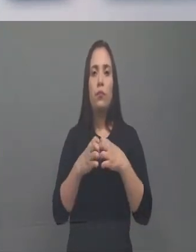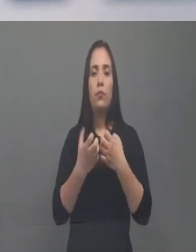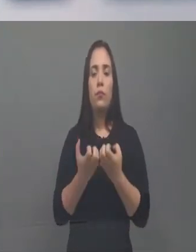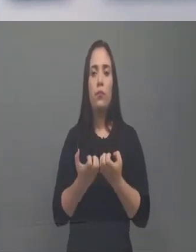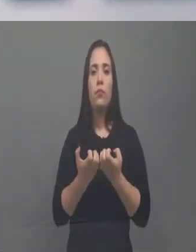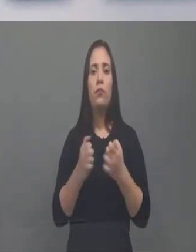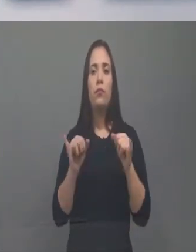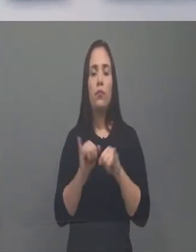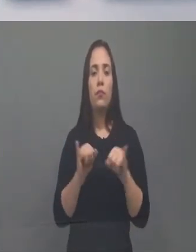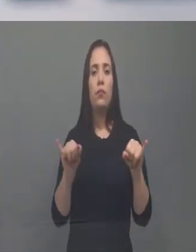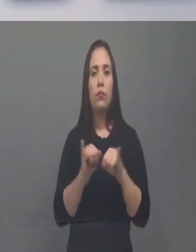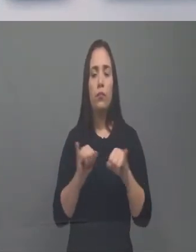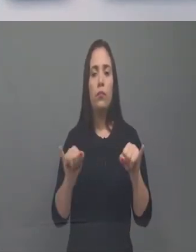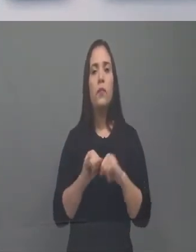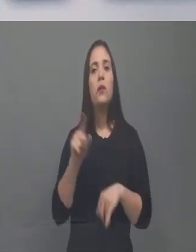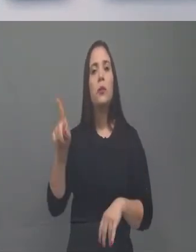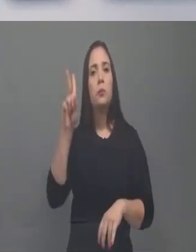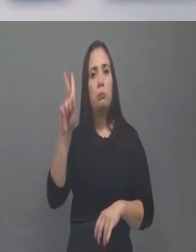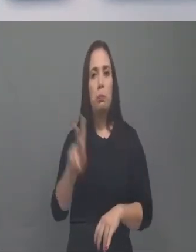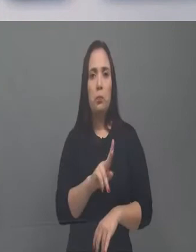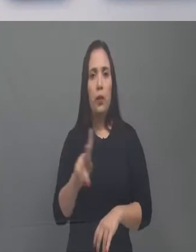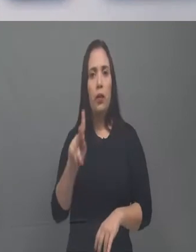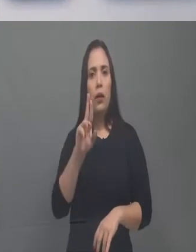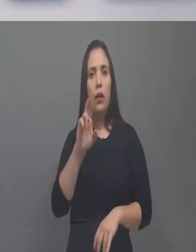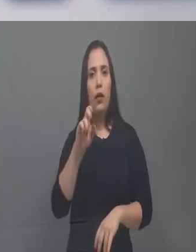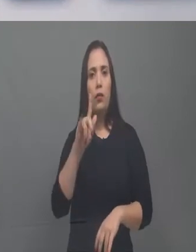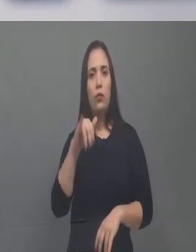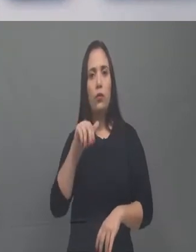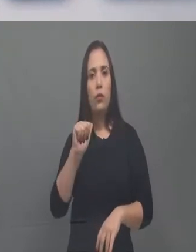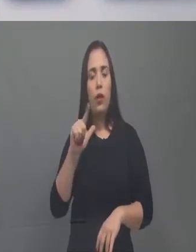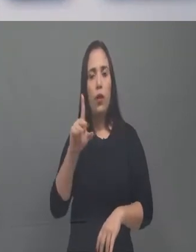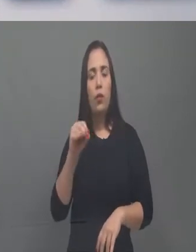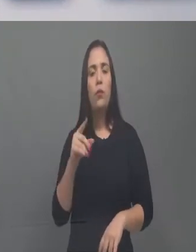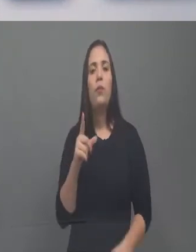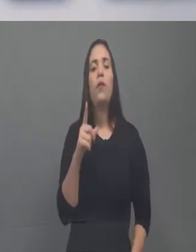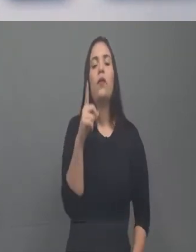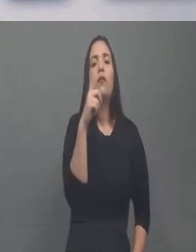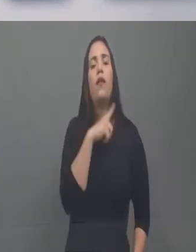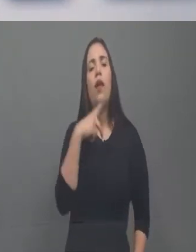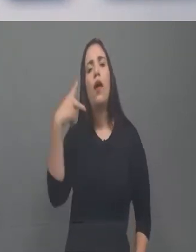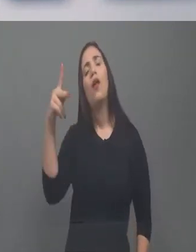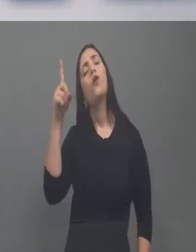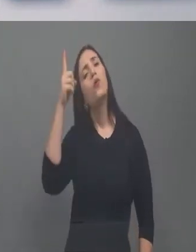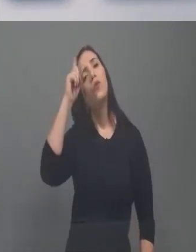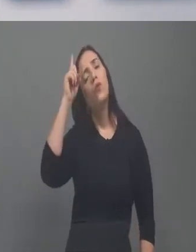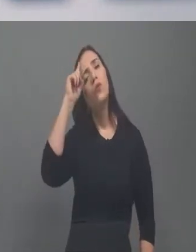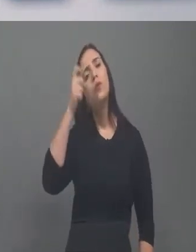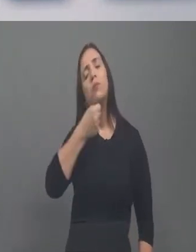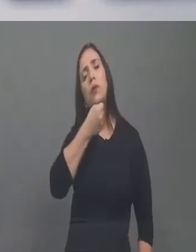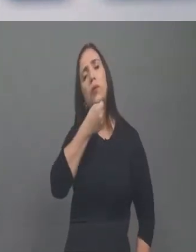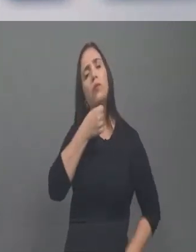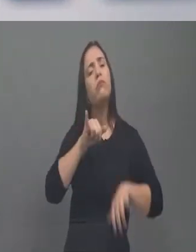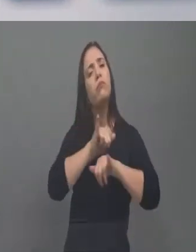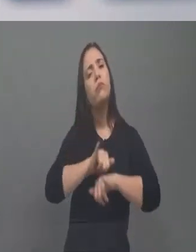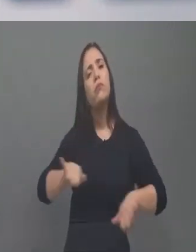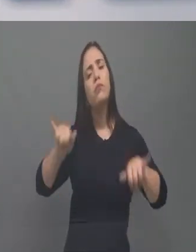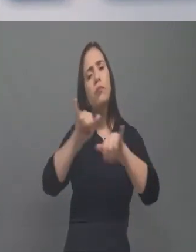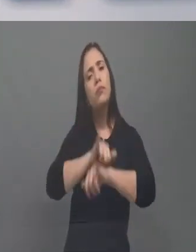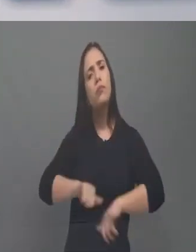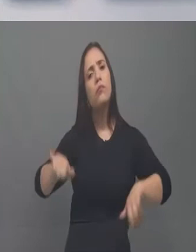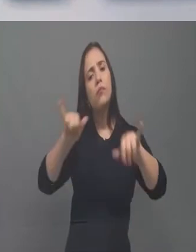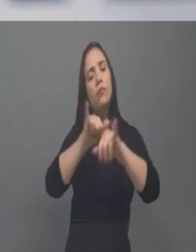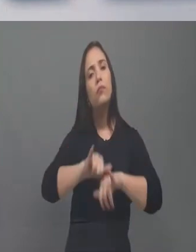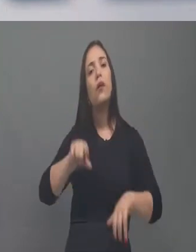muito forte, o padre Reginaldo Manzotti é uma pessoa que tem, na sua palavra do dia a dia, leva